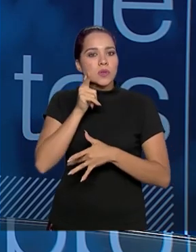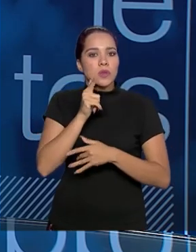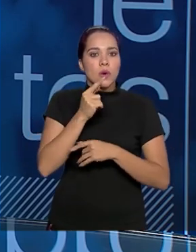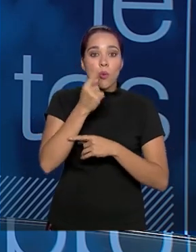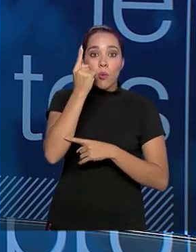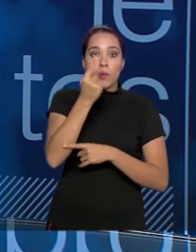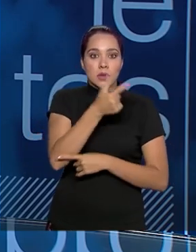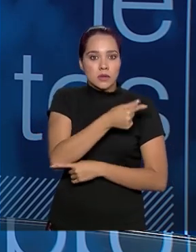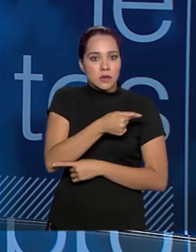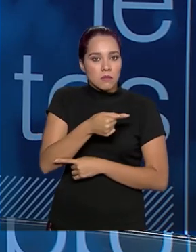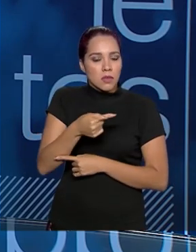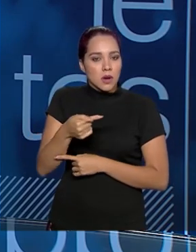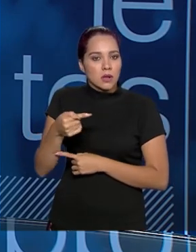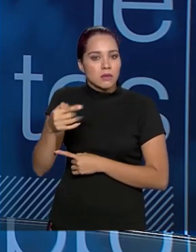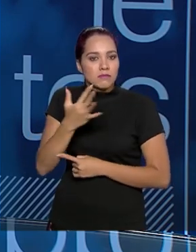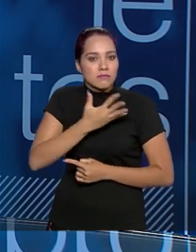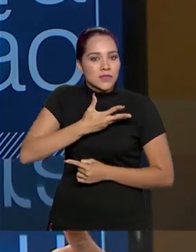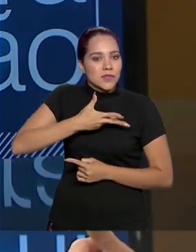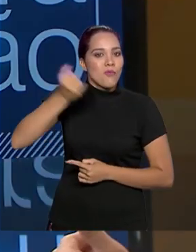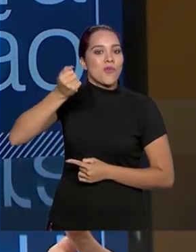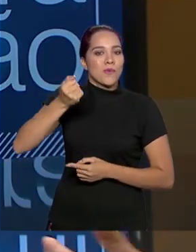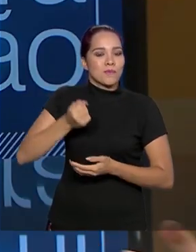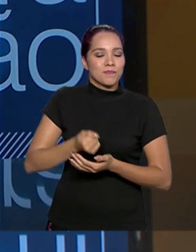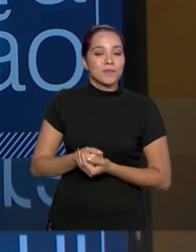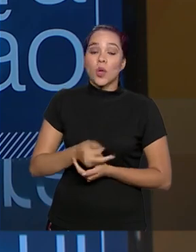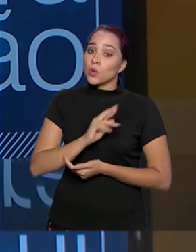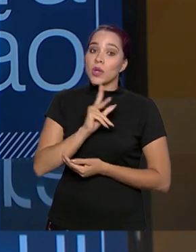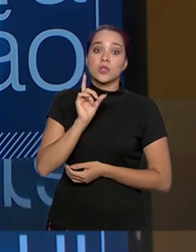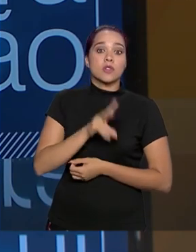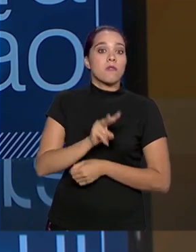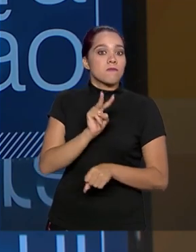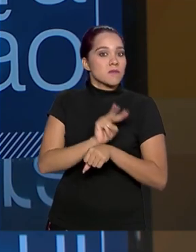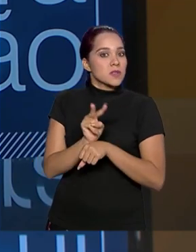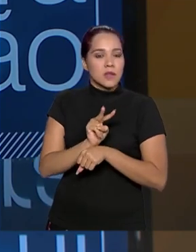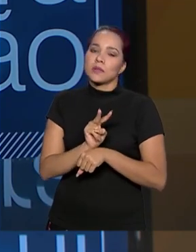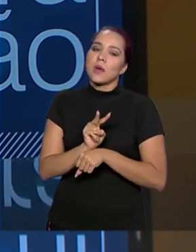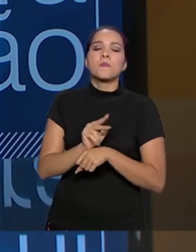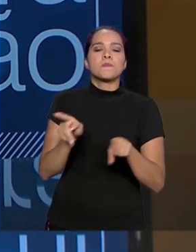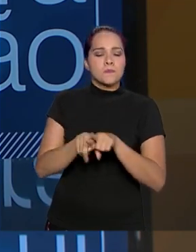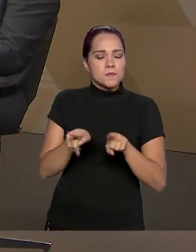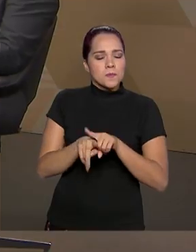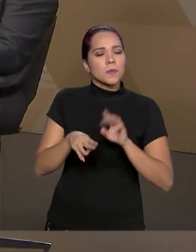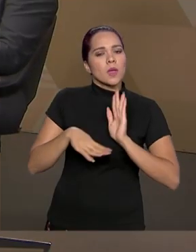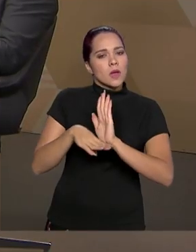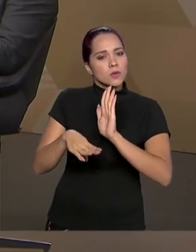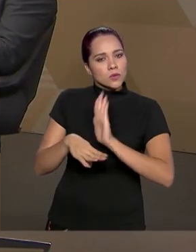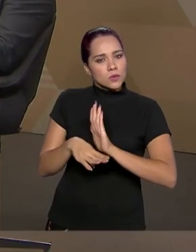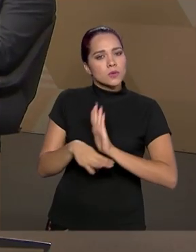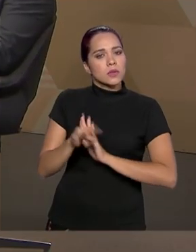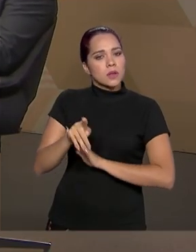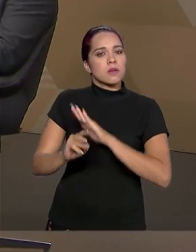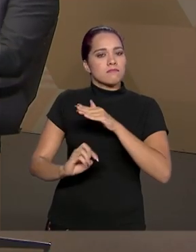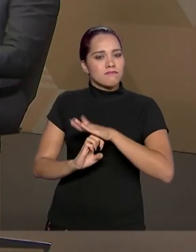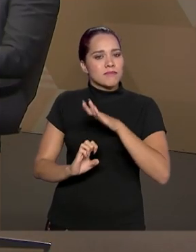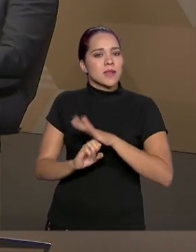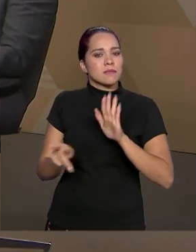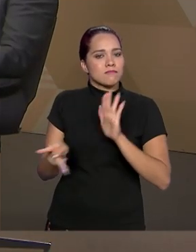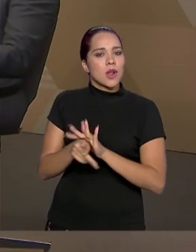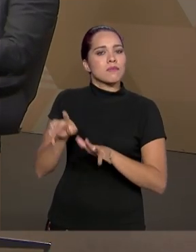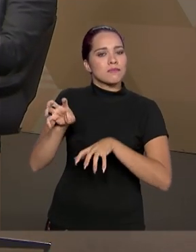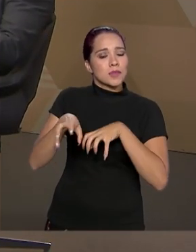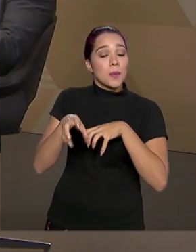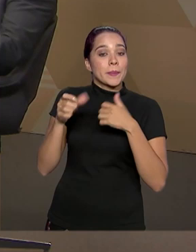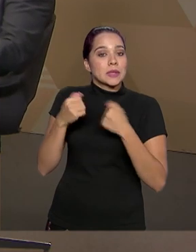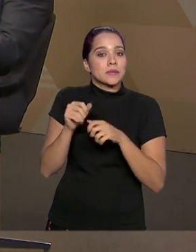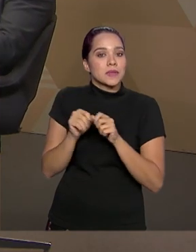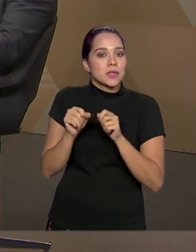uma semana, salvamos uma barragem. Não só fiscaliza a agência, como também dá assistência. Exatamente. Então, a gente tem que fazer uma coisa construtiva.